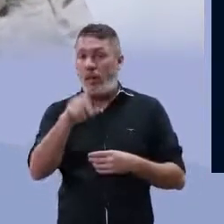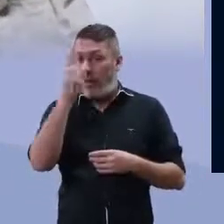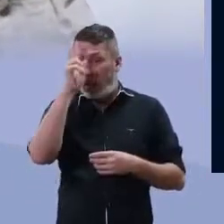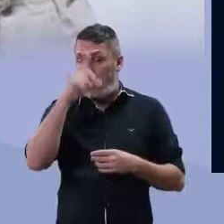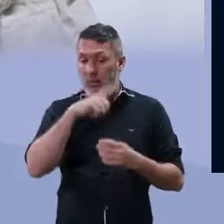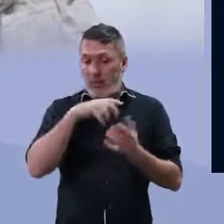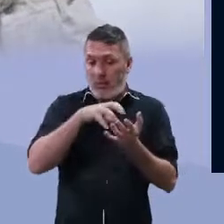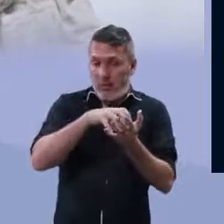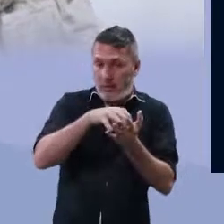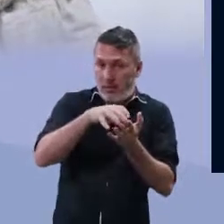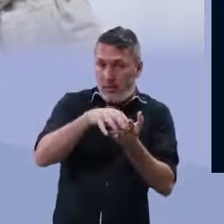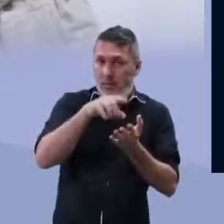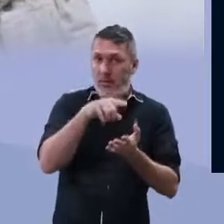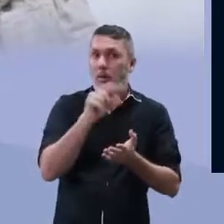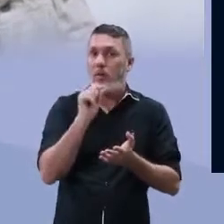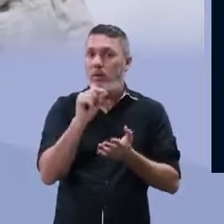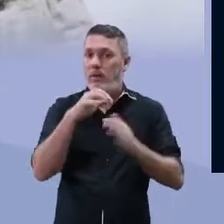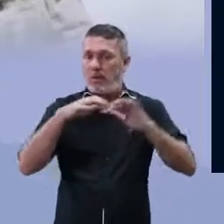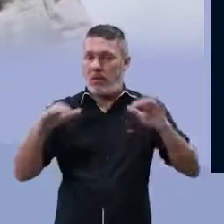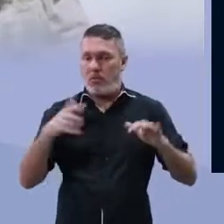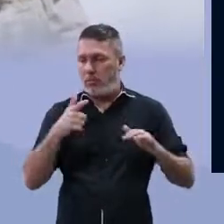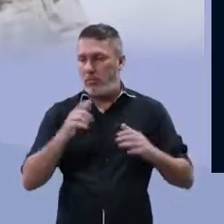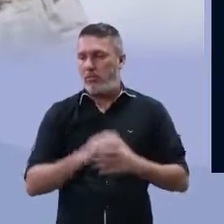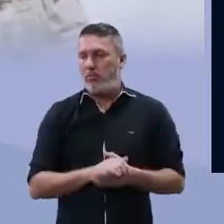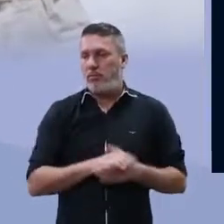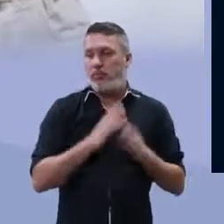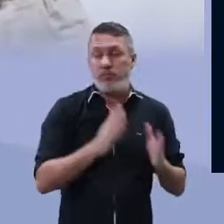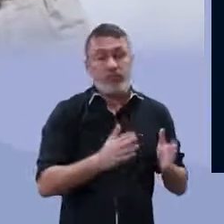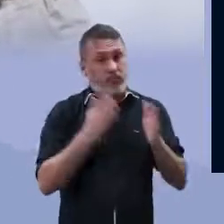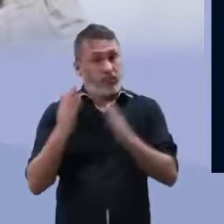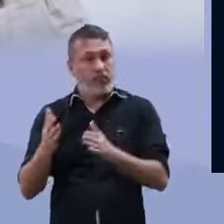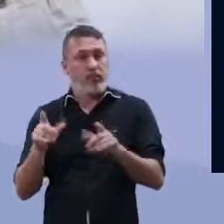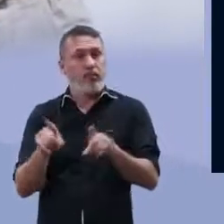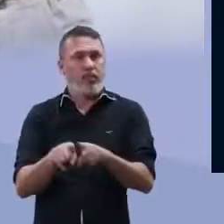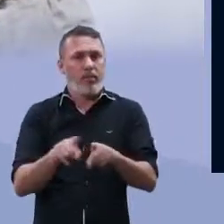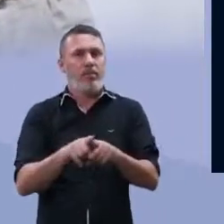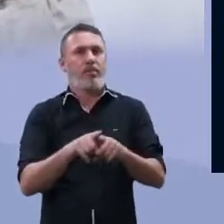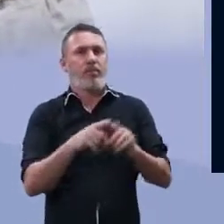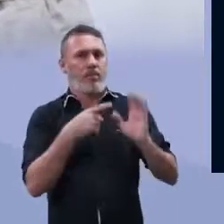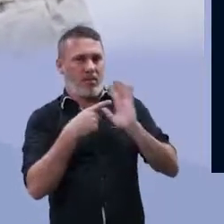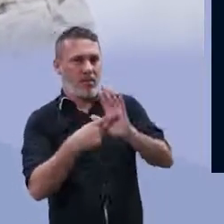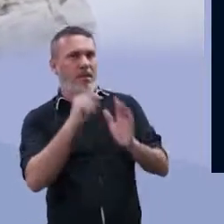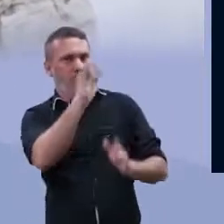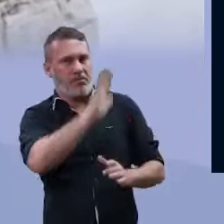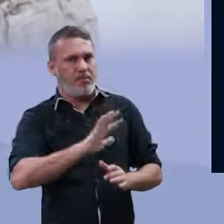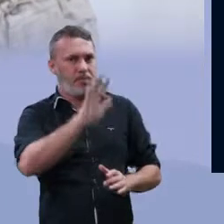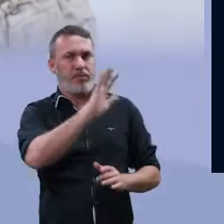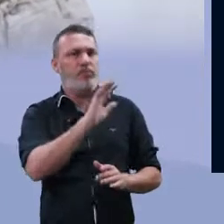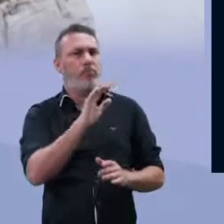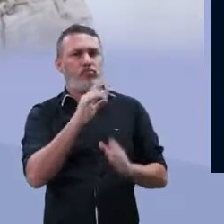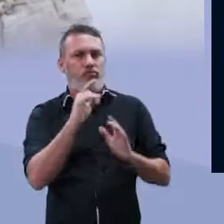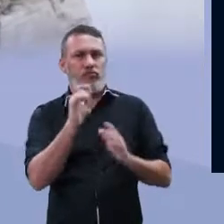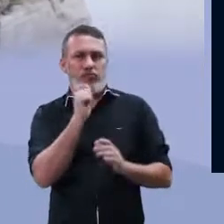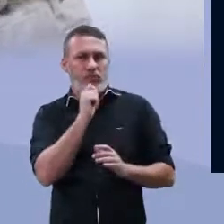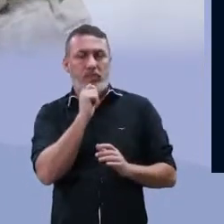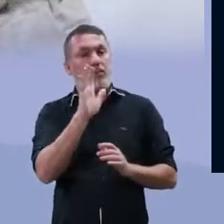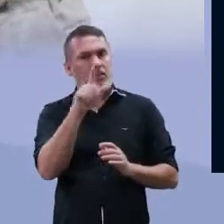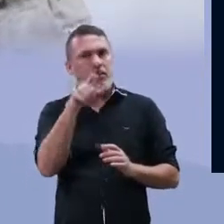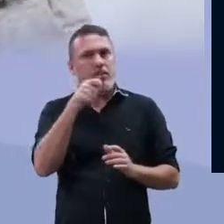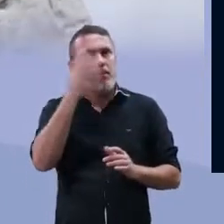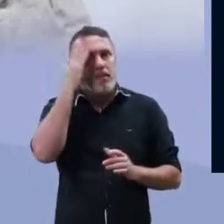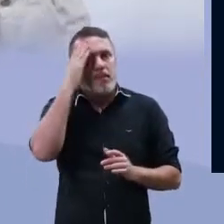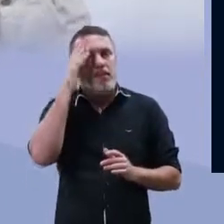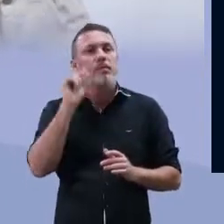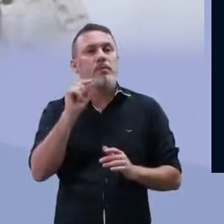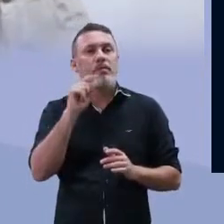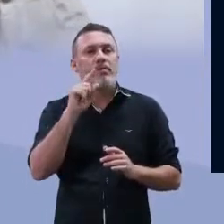celular, lembrando que as arqueobactérias não é de peptidoglicano. Outra coisa que não está representada na imagem,